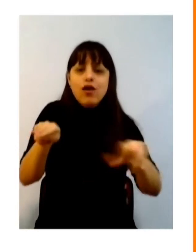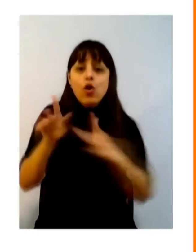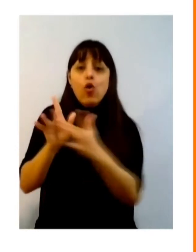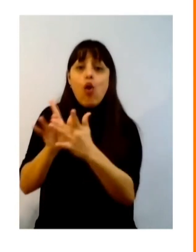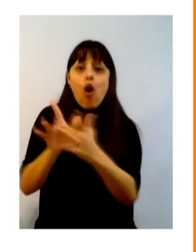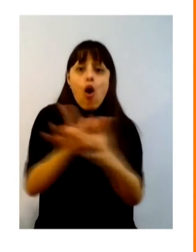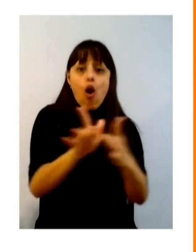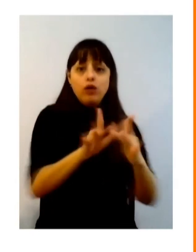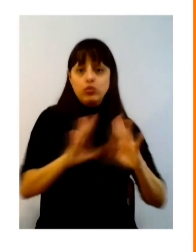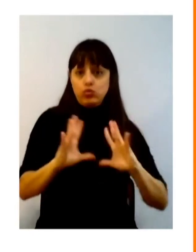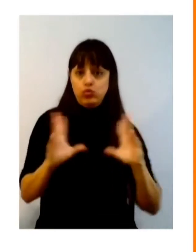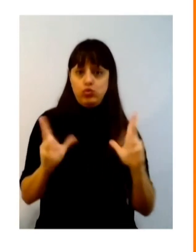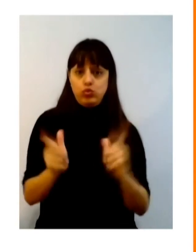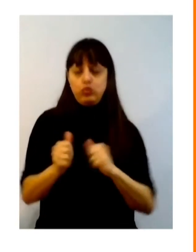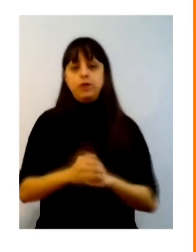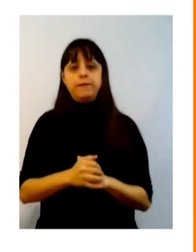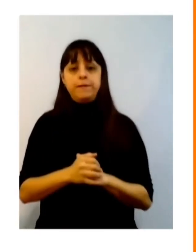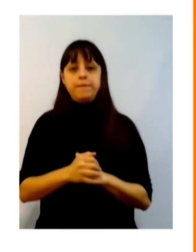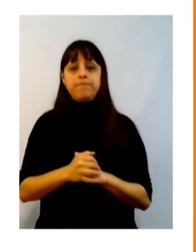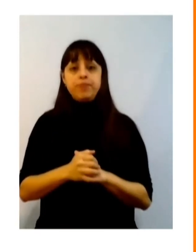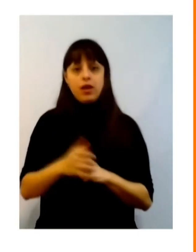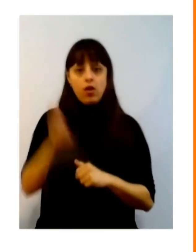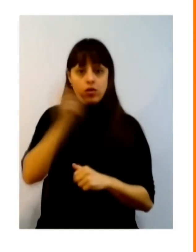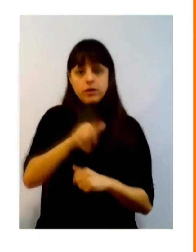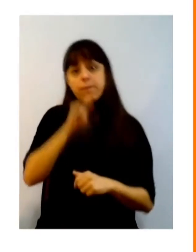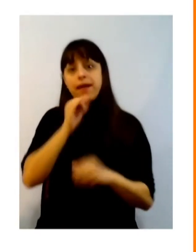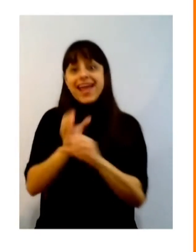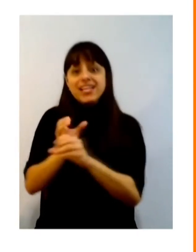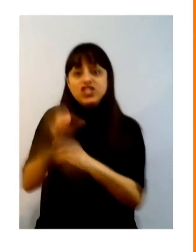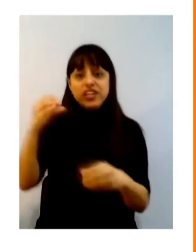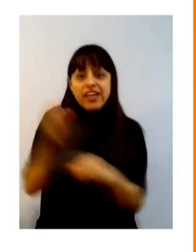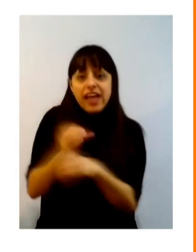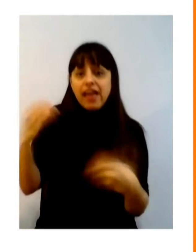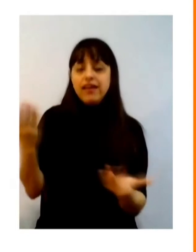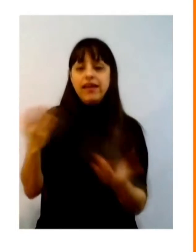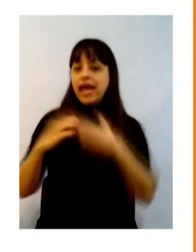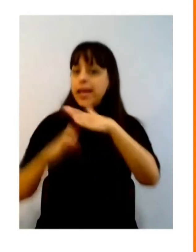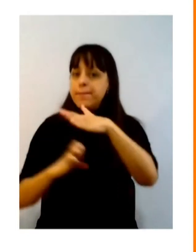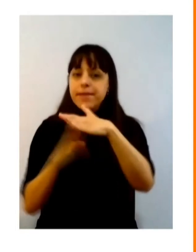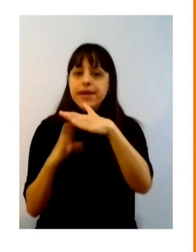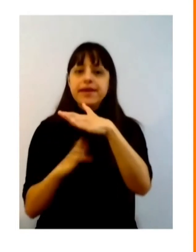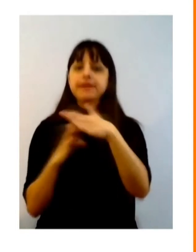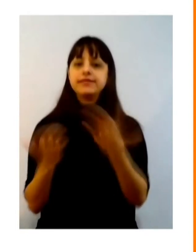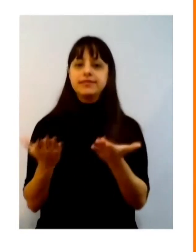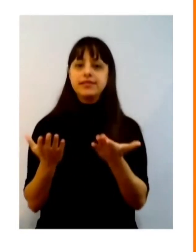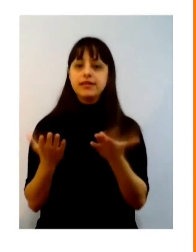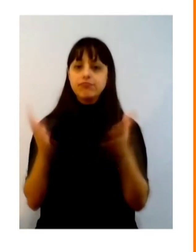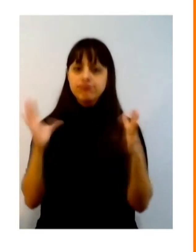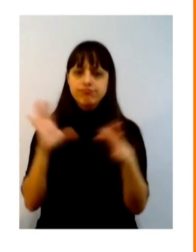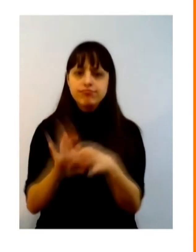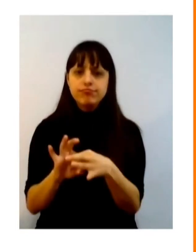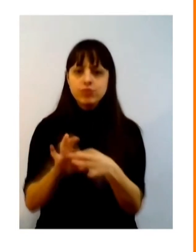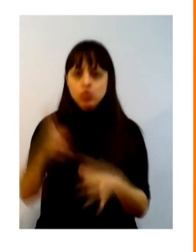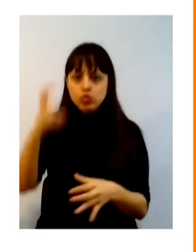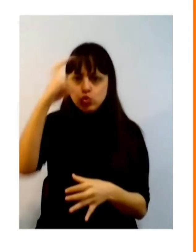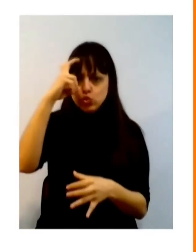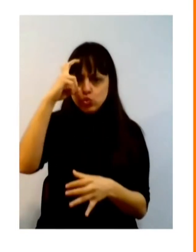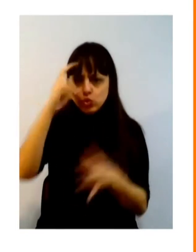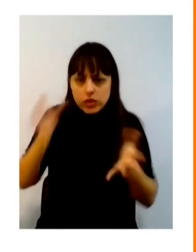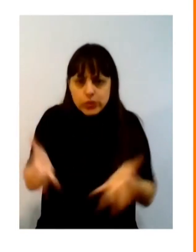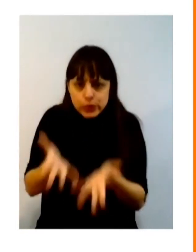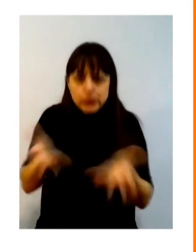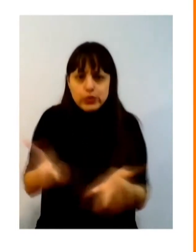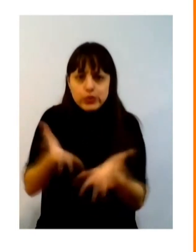genere um tecido empresarial e que seja gerador de